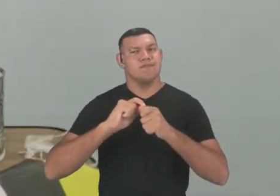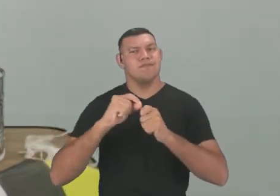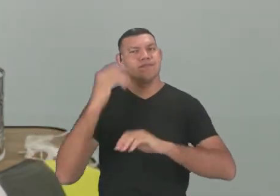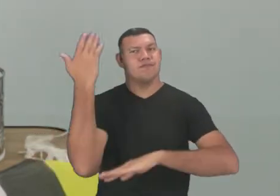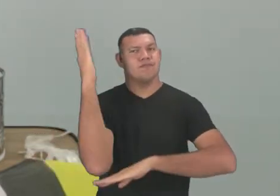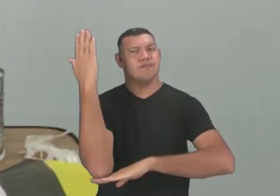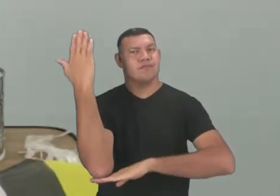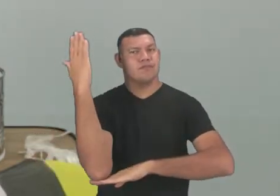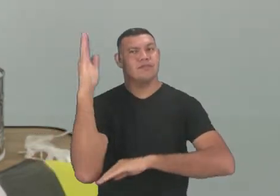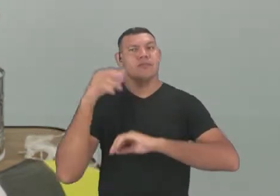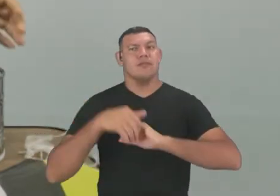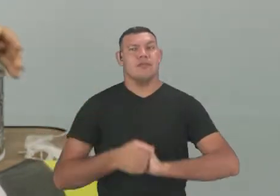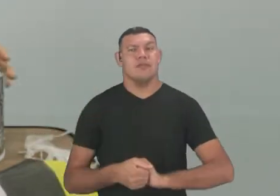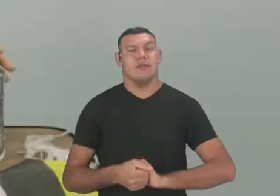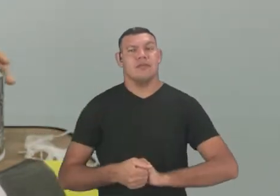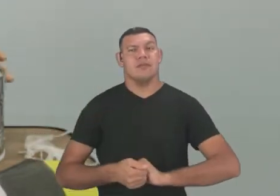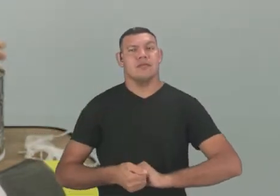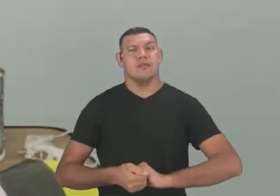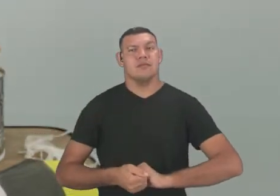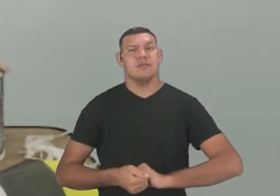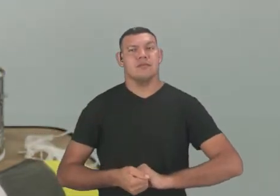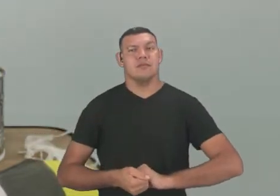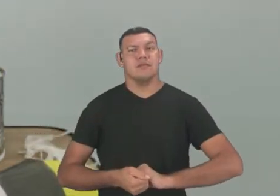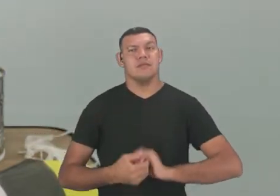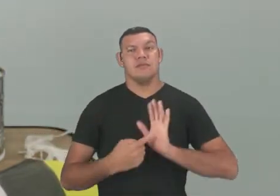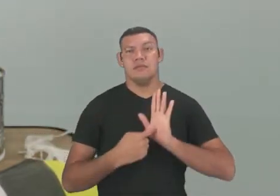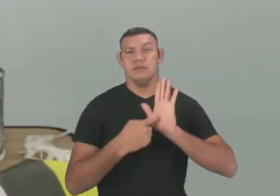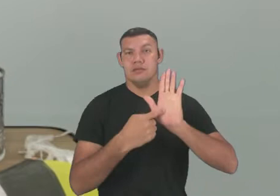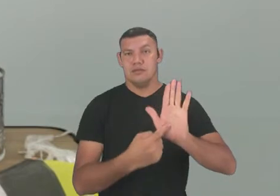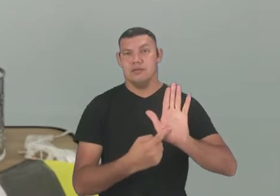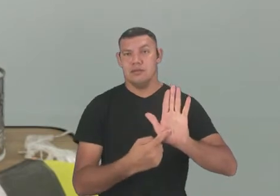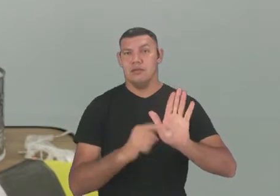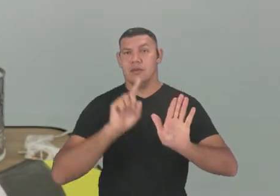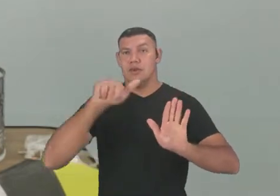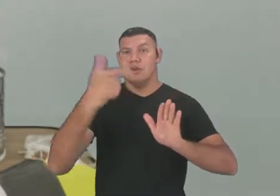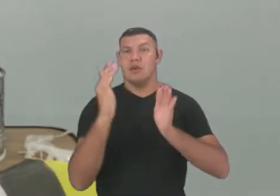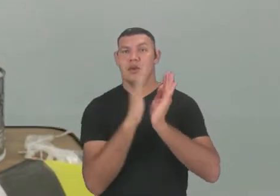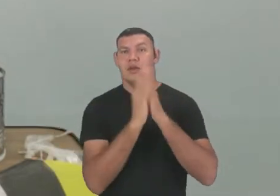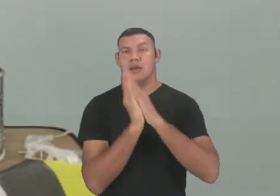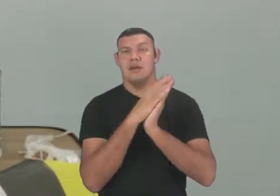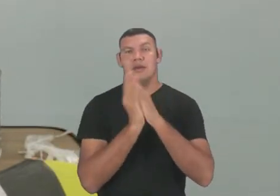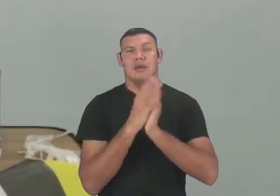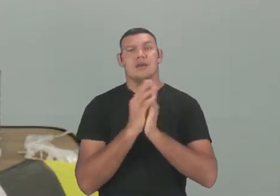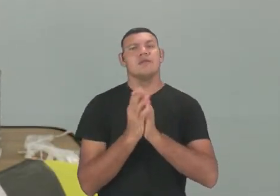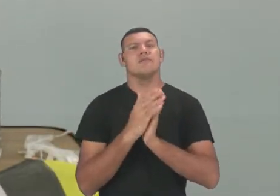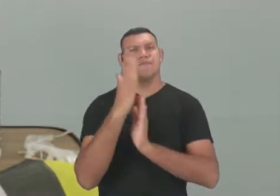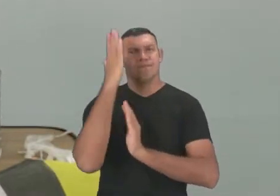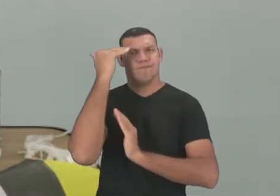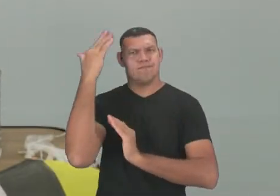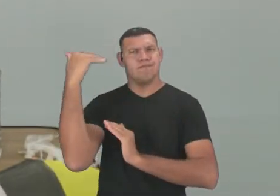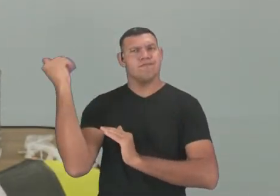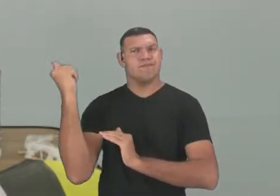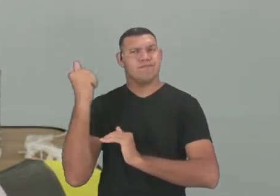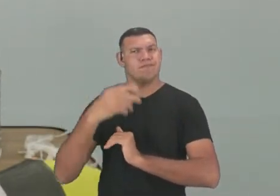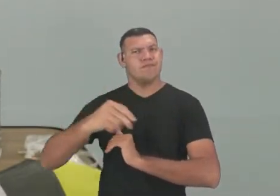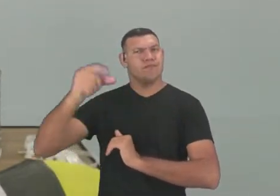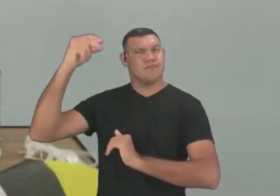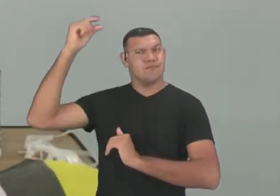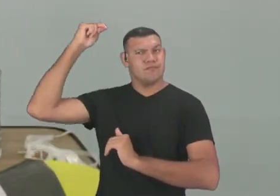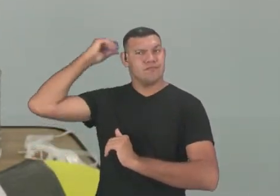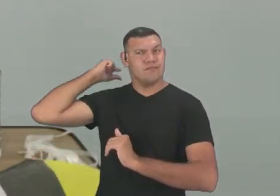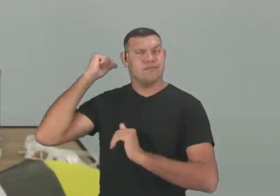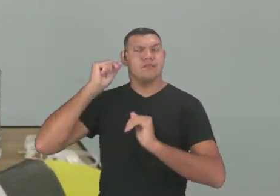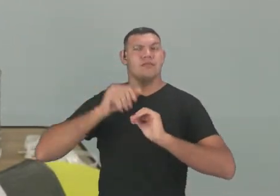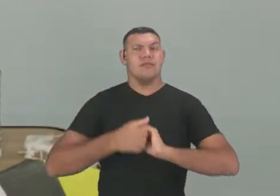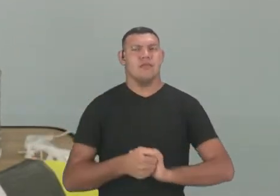madeira, isso mesmo. E eu trouxe aqui um outro brinquedo também, que era muito utilizado até pouco tempo atrás.